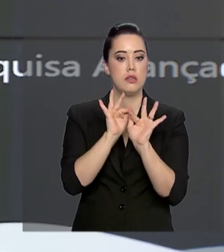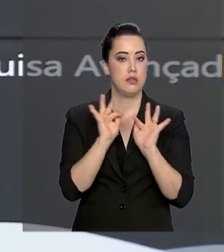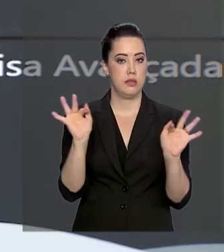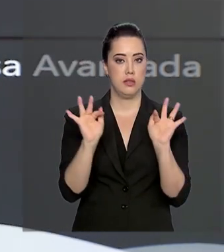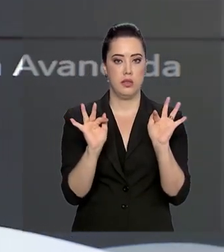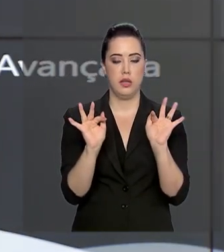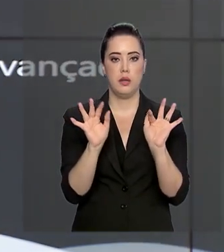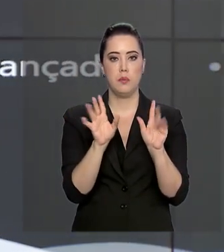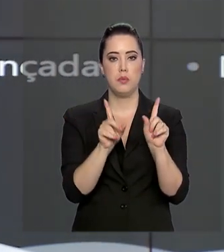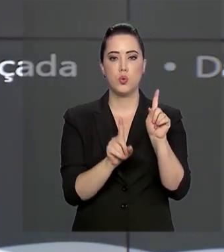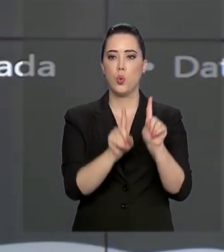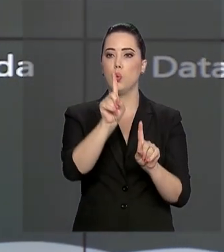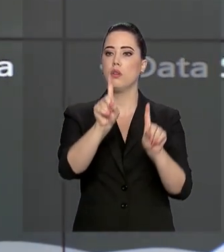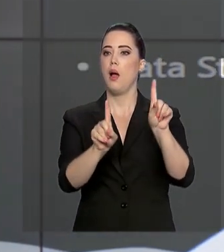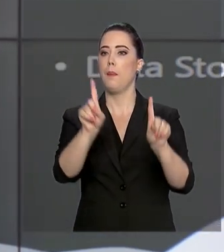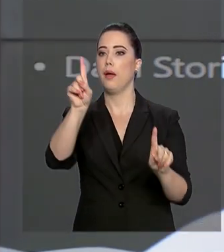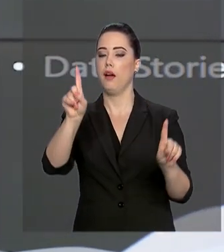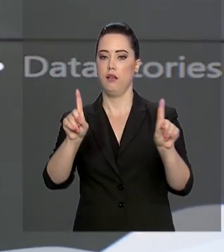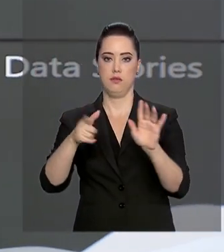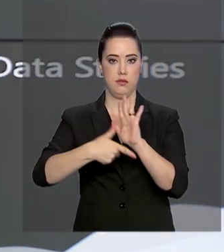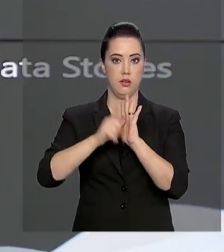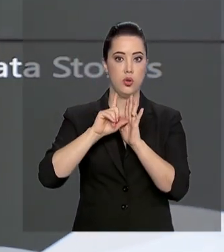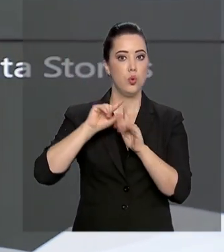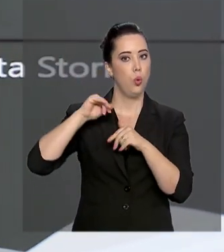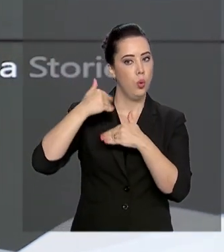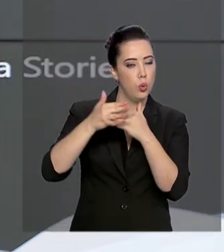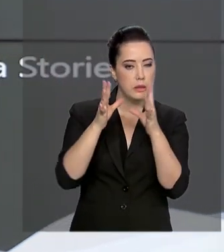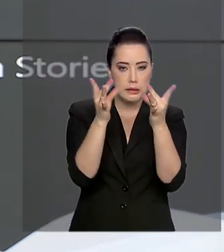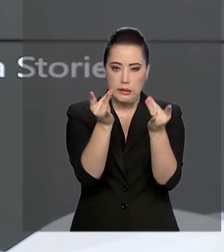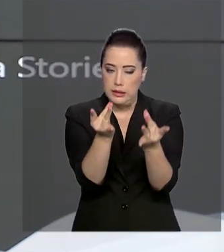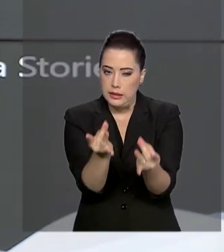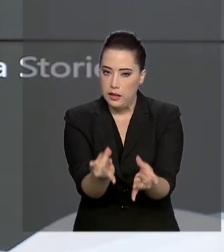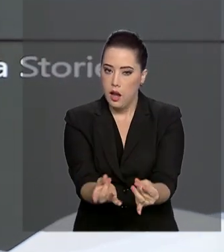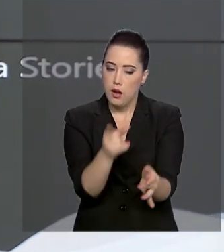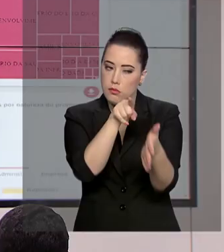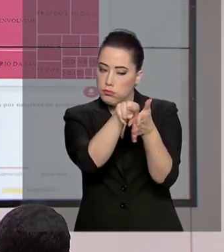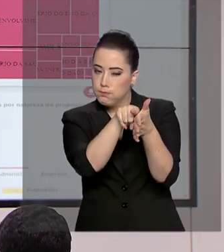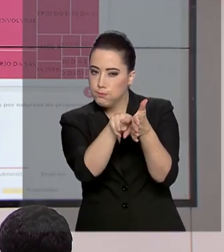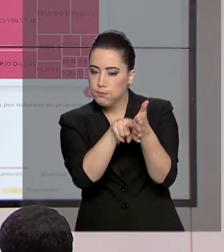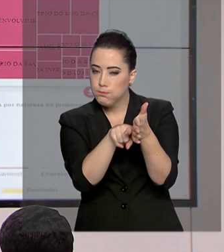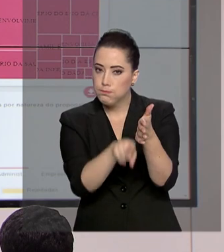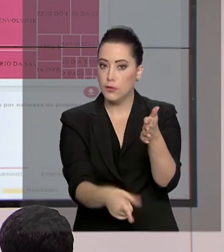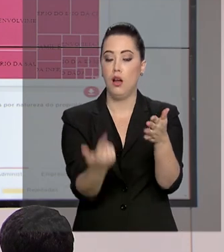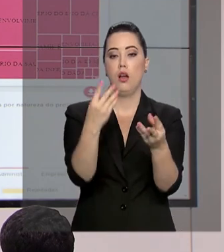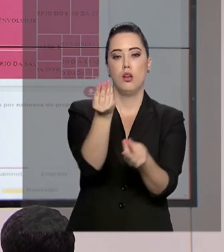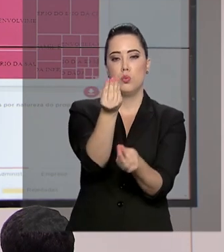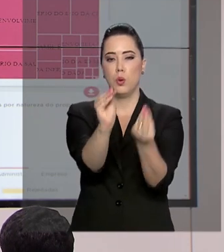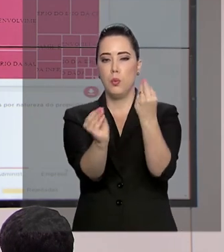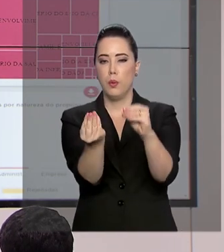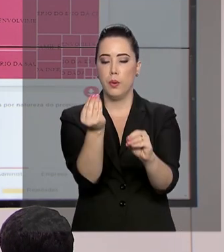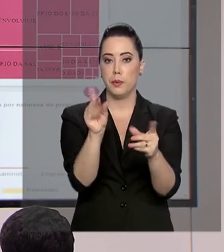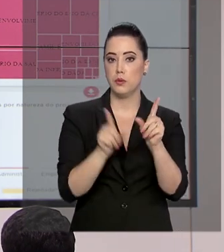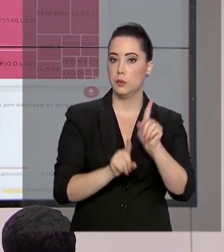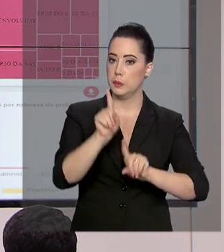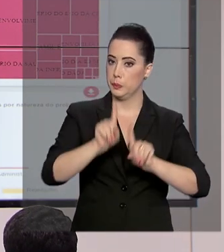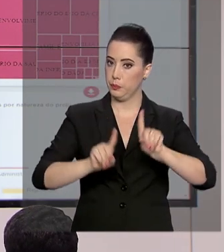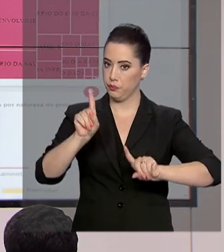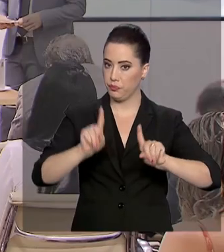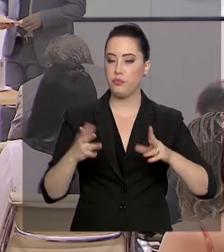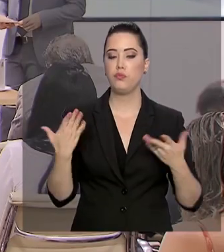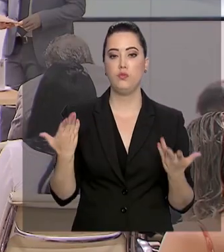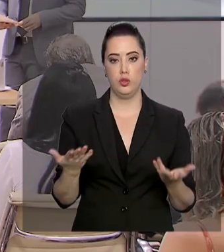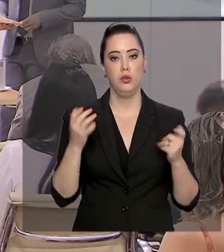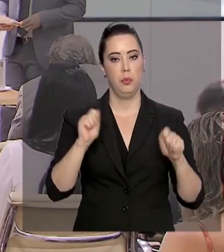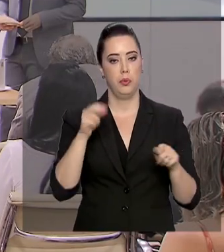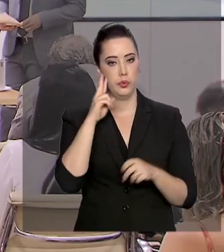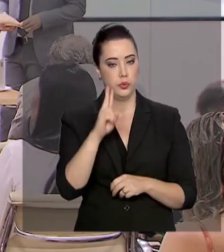tabelas pré-montadas e uma mais avançada, onde é possível fazer pesquisas livres e remontar gráficos. O acesso aos dados